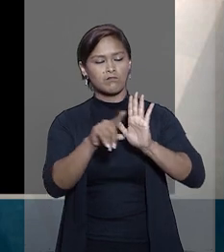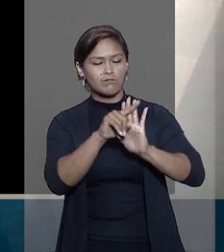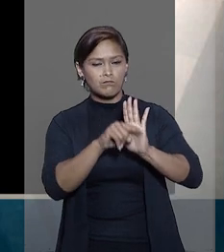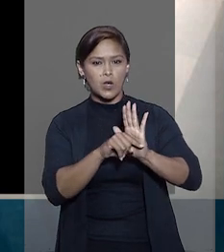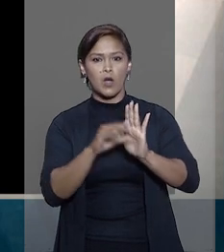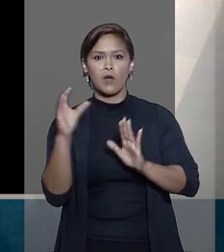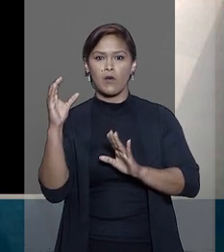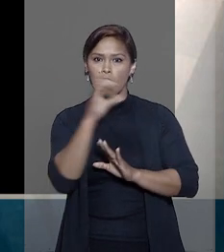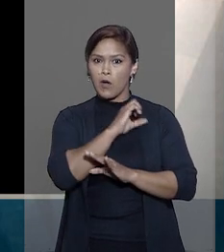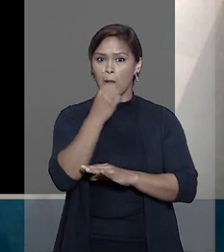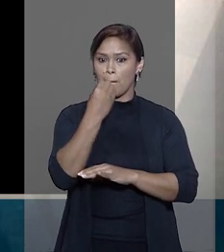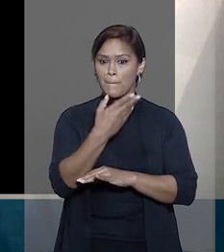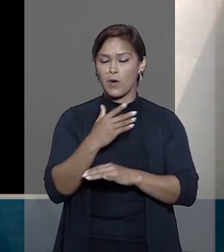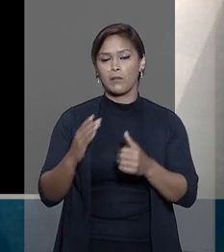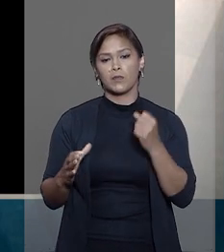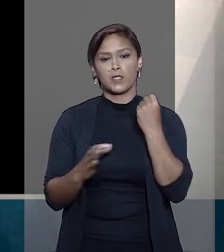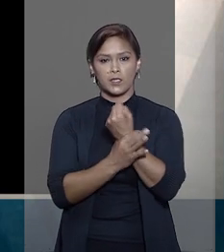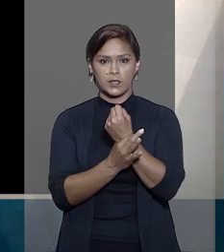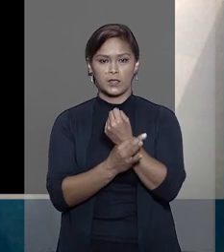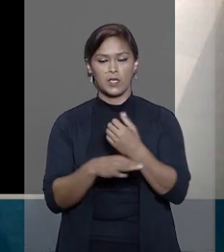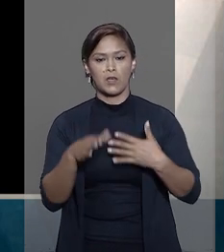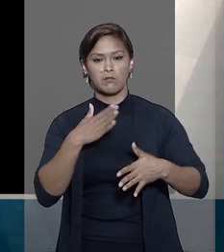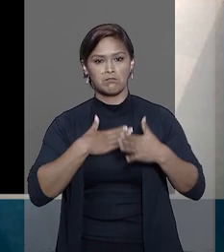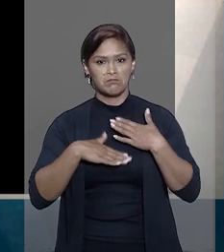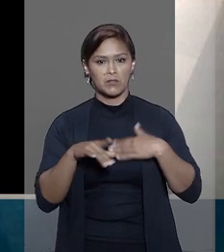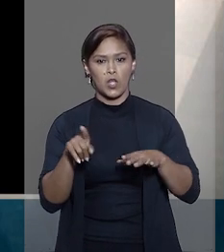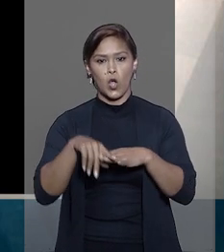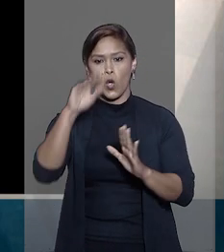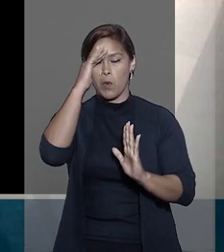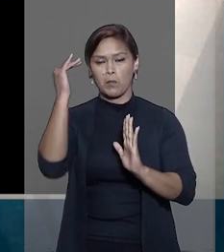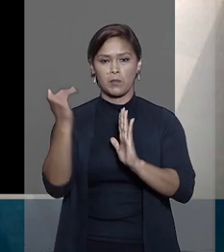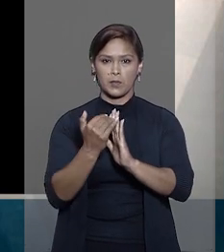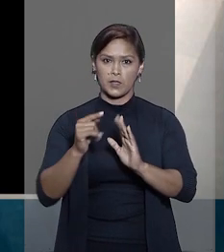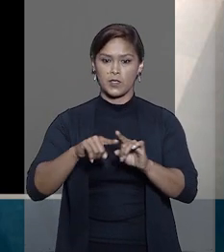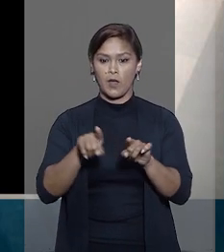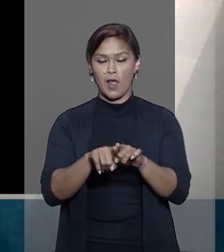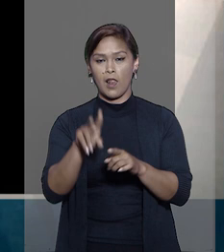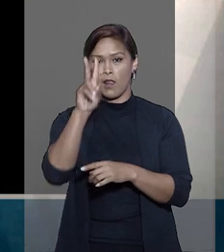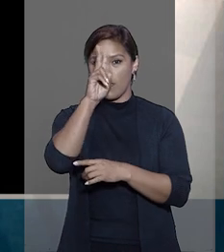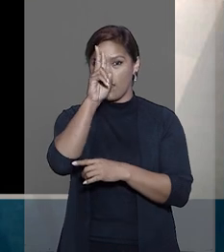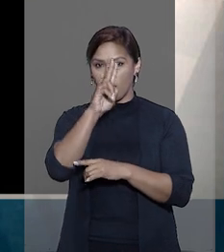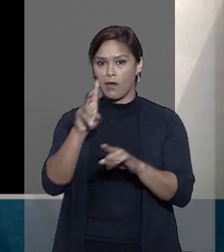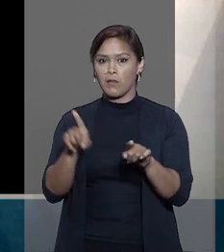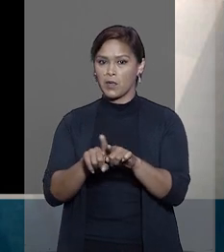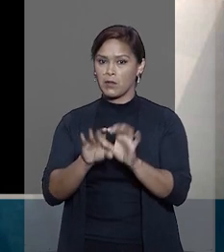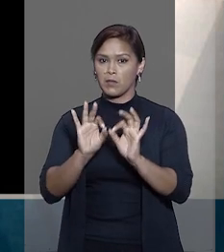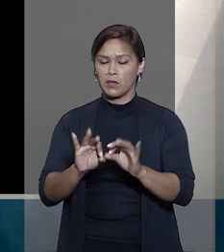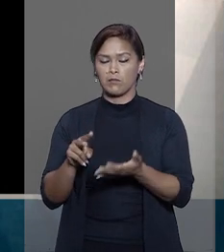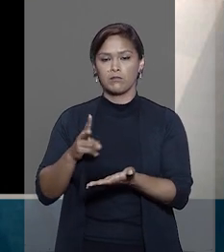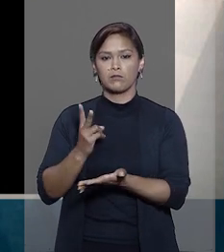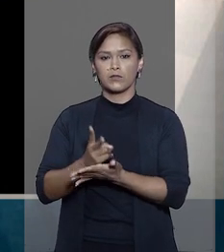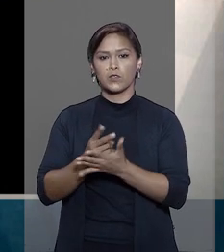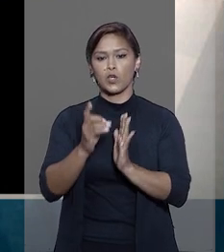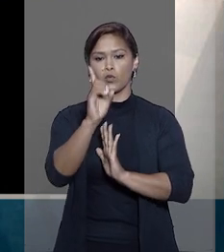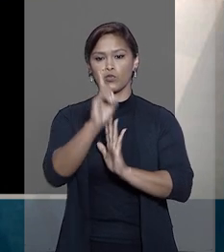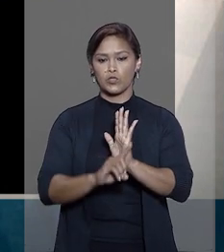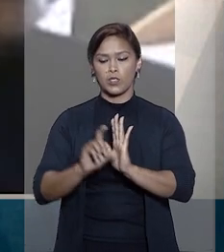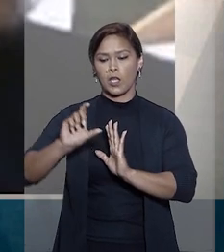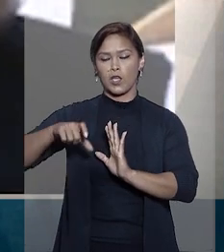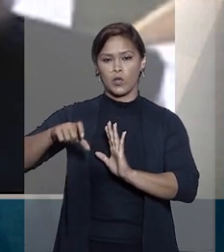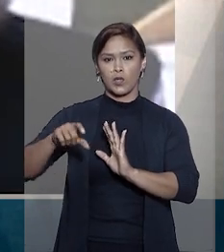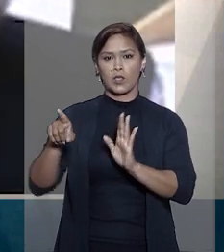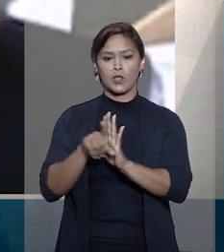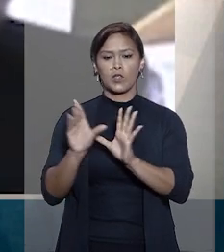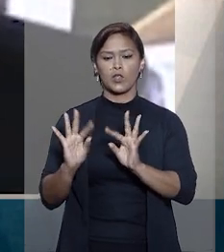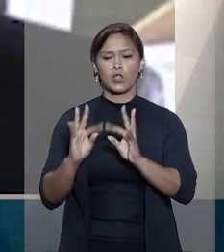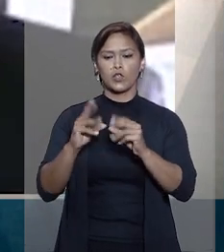instrumento eficaz para assegurar a satisfação da obrigação. Ela ressaltou ainda que deve prevalecer o direito do credor